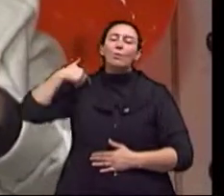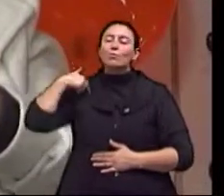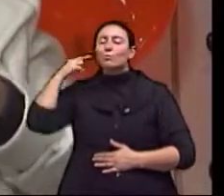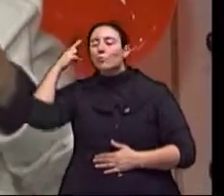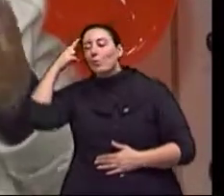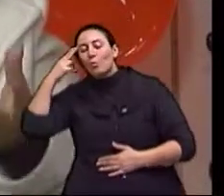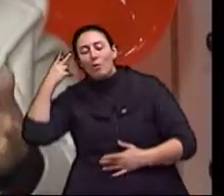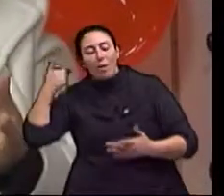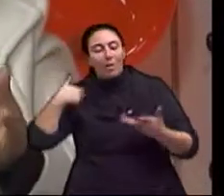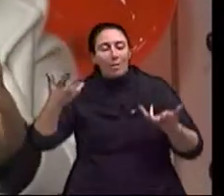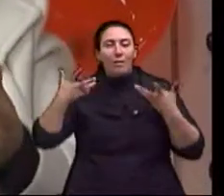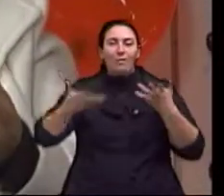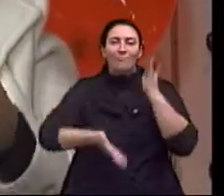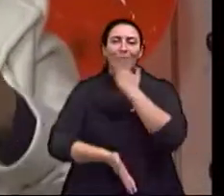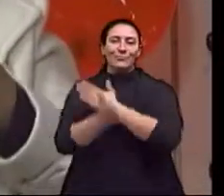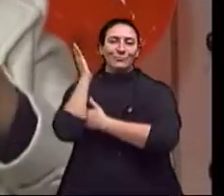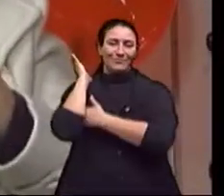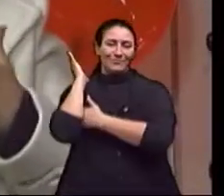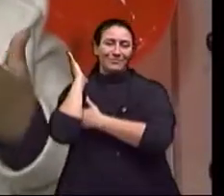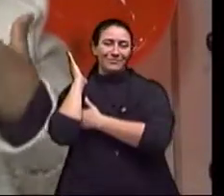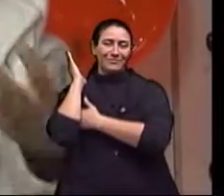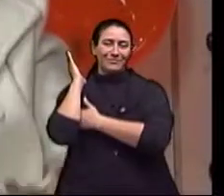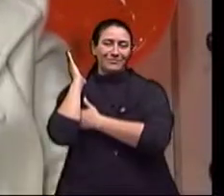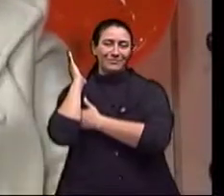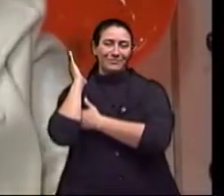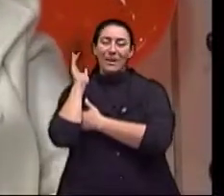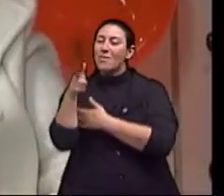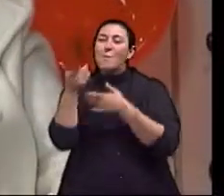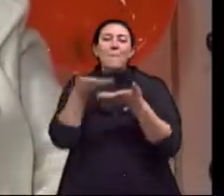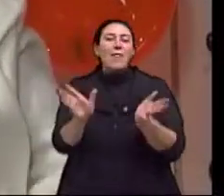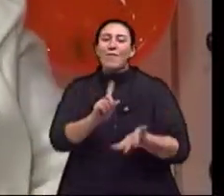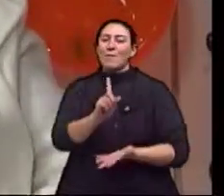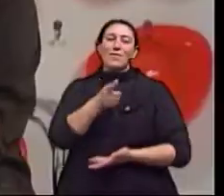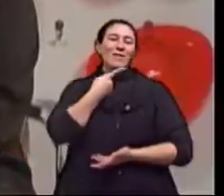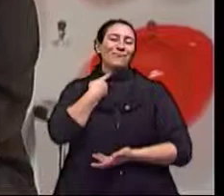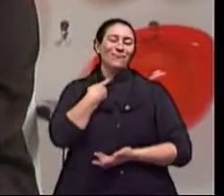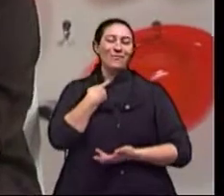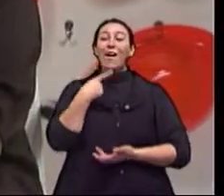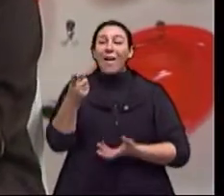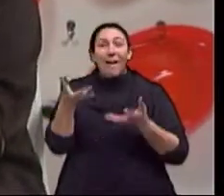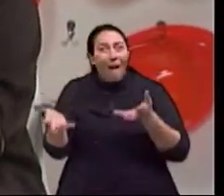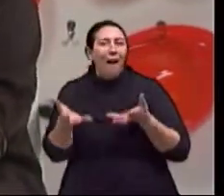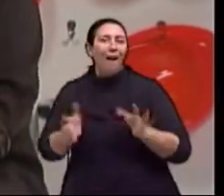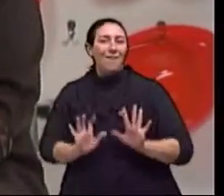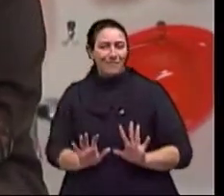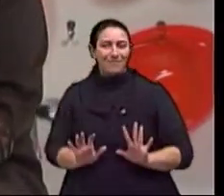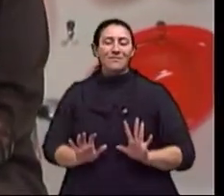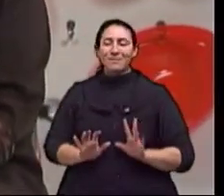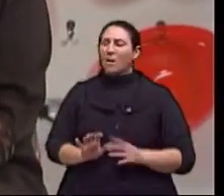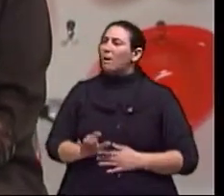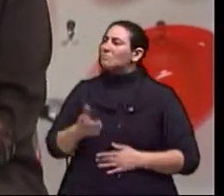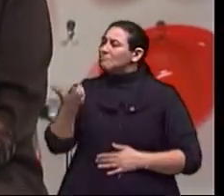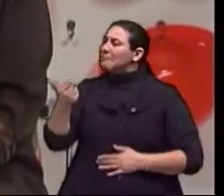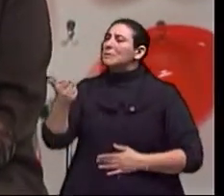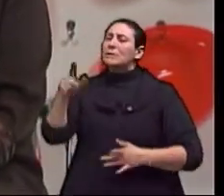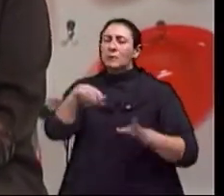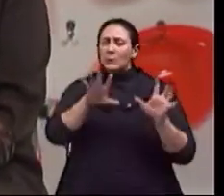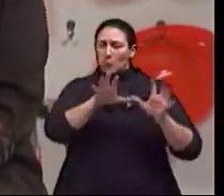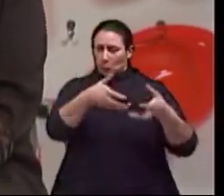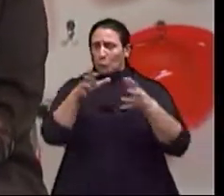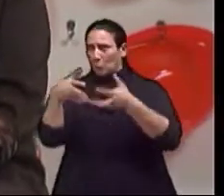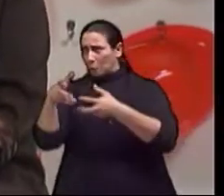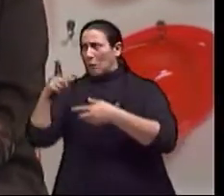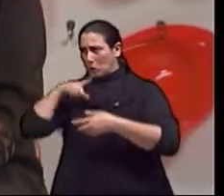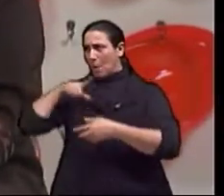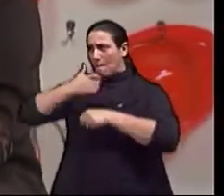ainda desejando. Não perder o desejo. Claro. Aí, vocês trabalharam com grupos de pessoas, com grupos de profissionais,